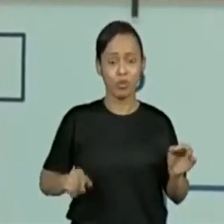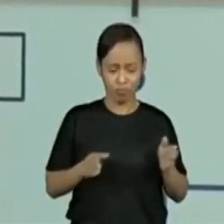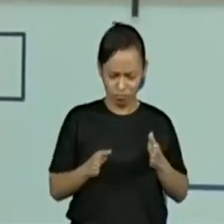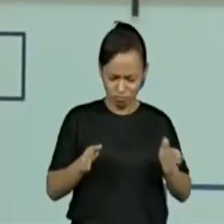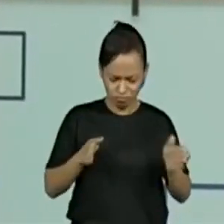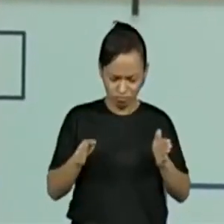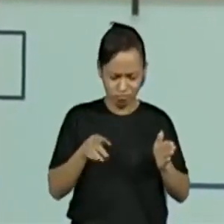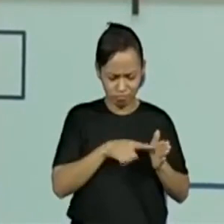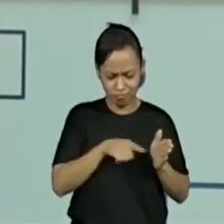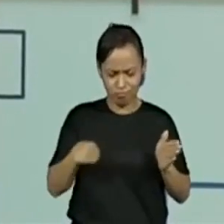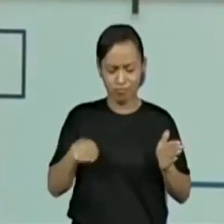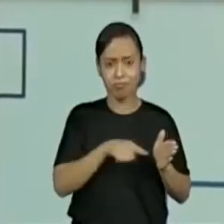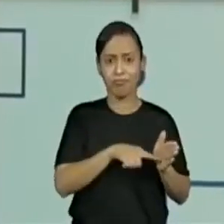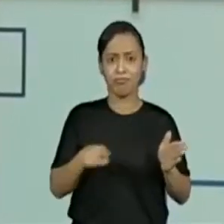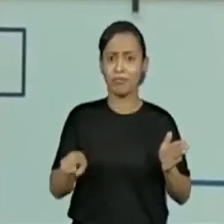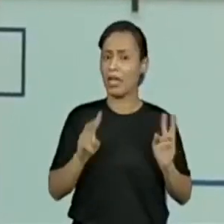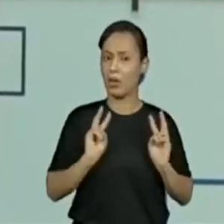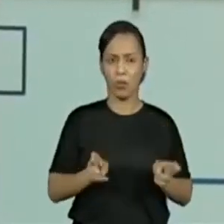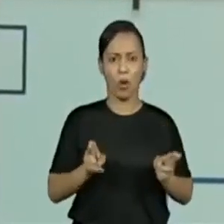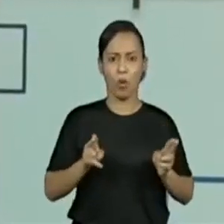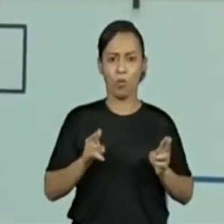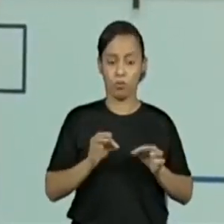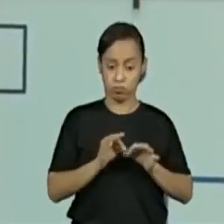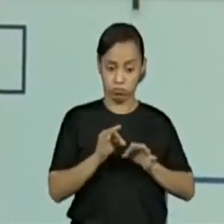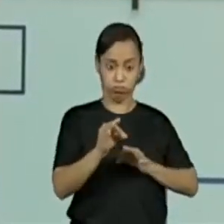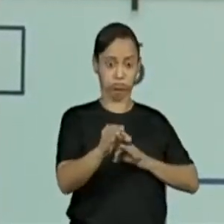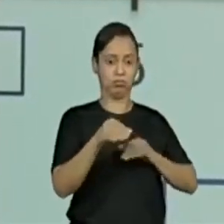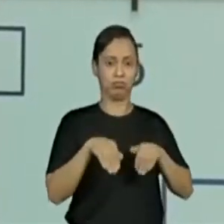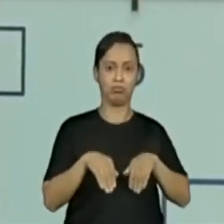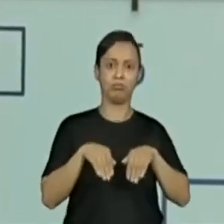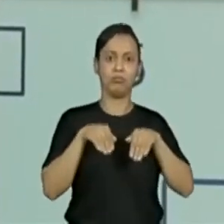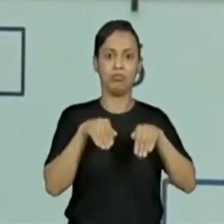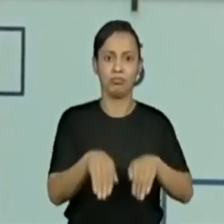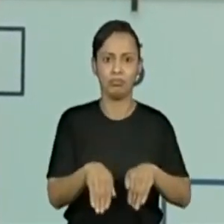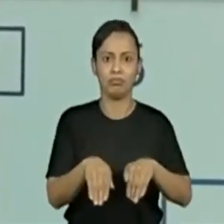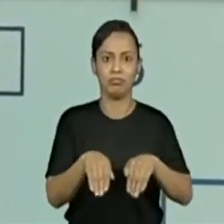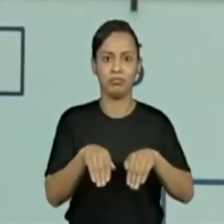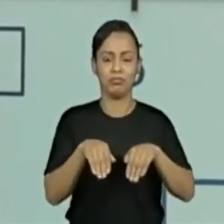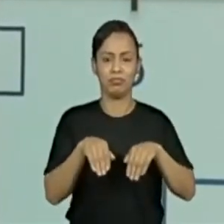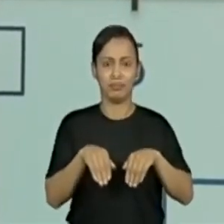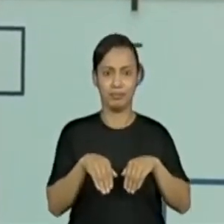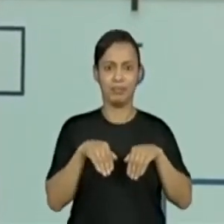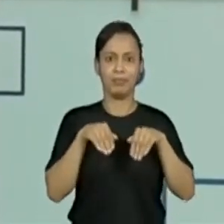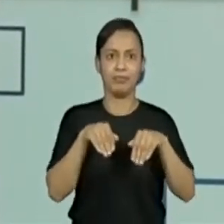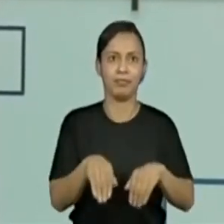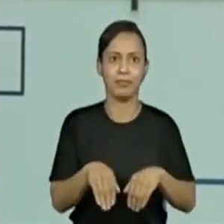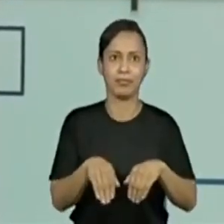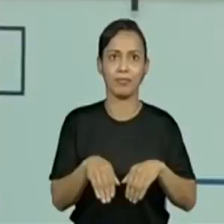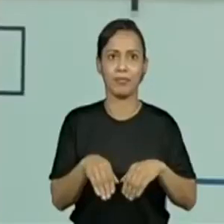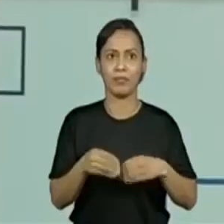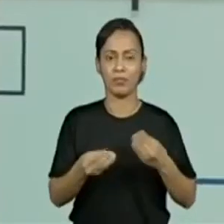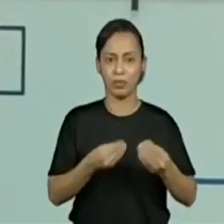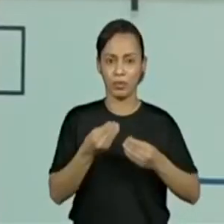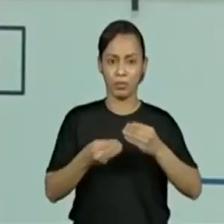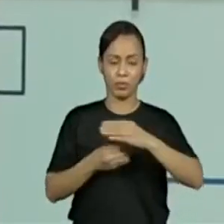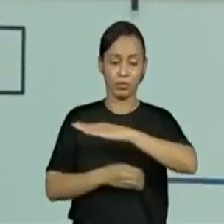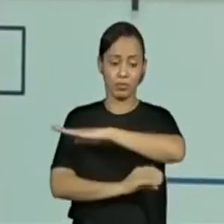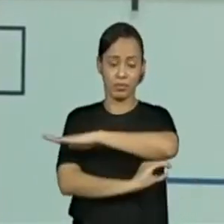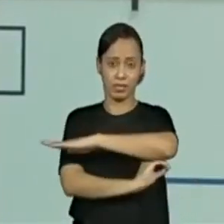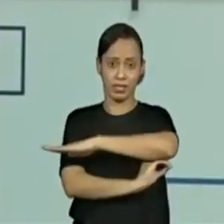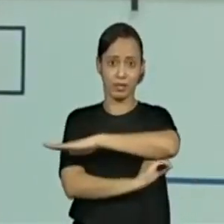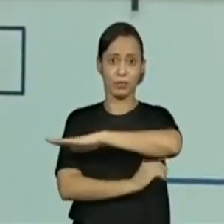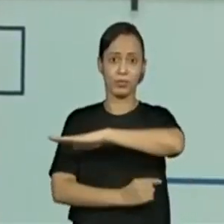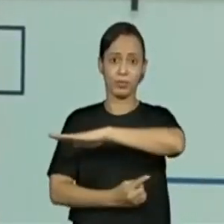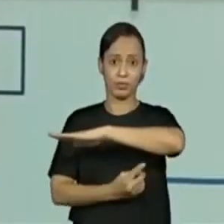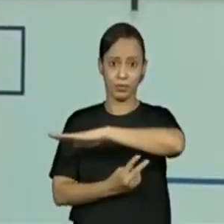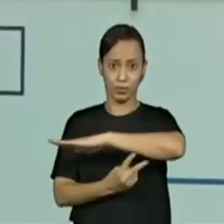Assim como no anterior, de zero, um espaço, outro espaço. Bom, nós sabemos que esse número aí é